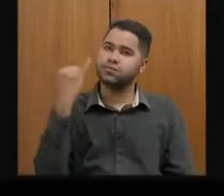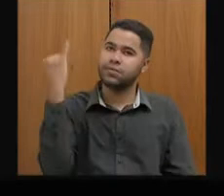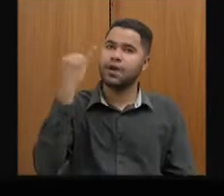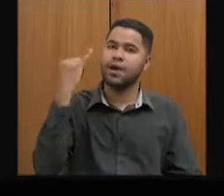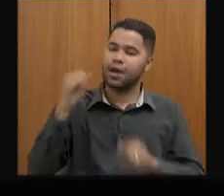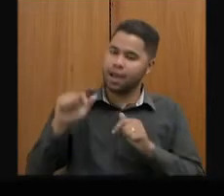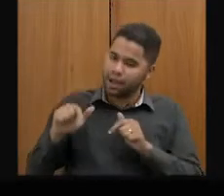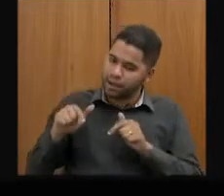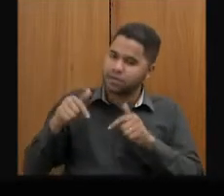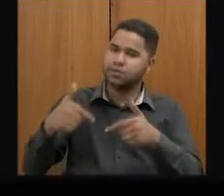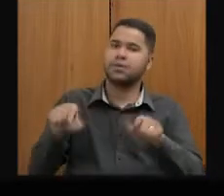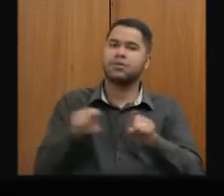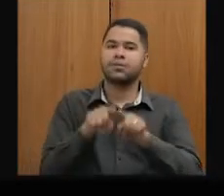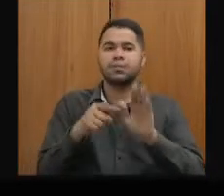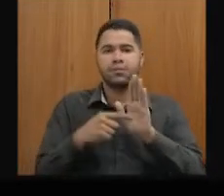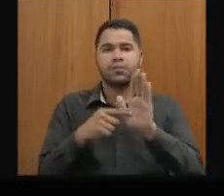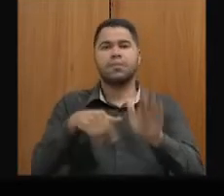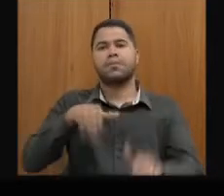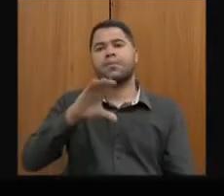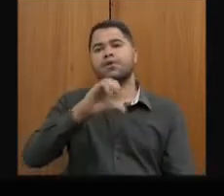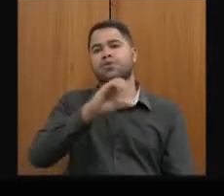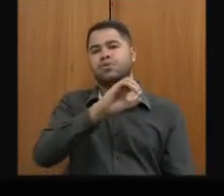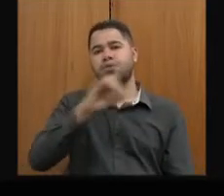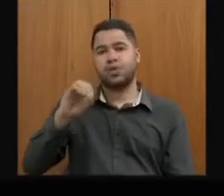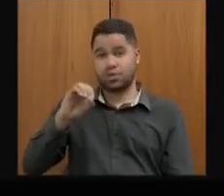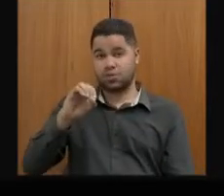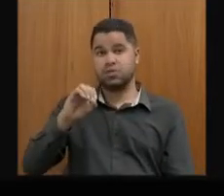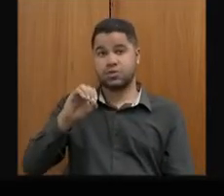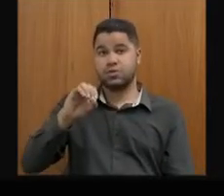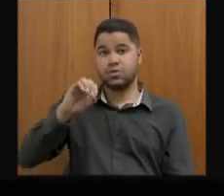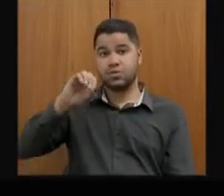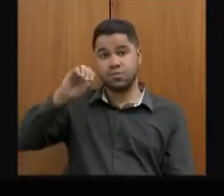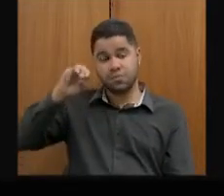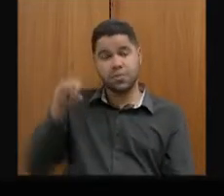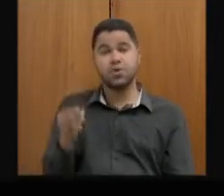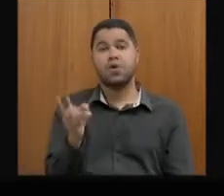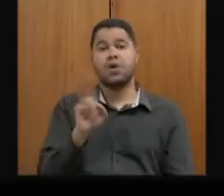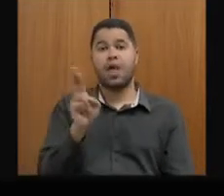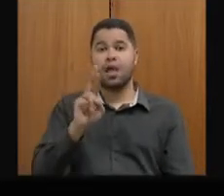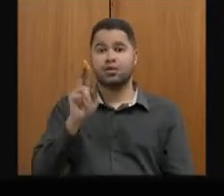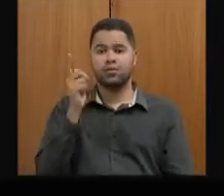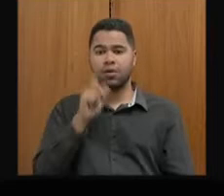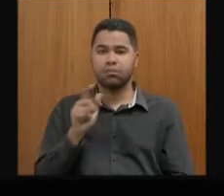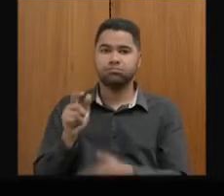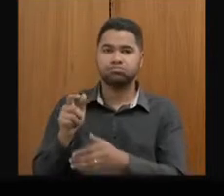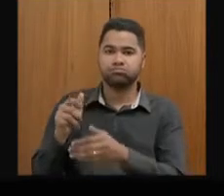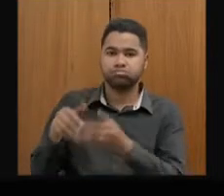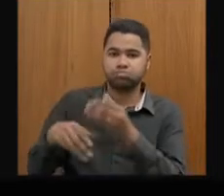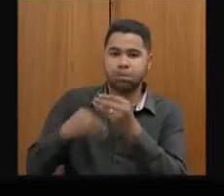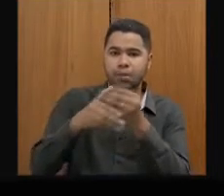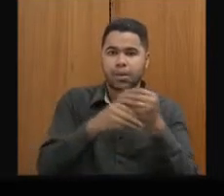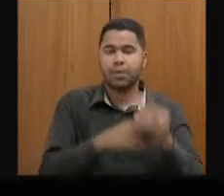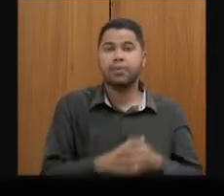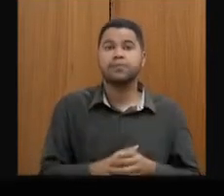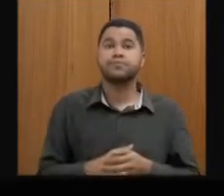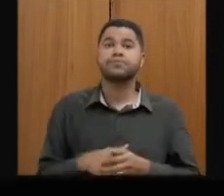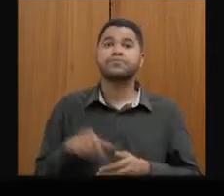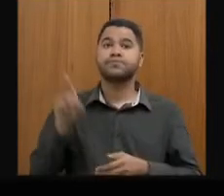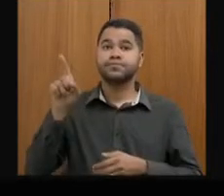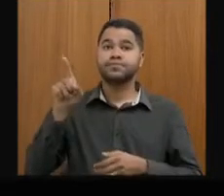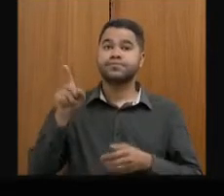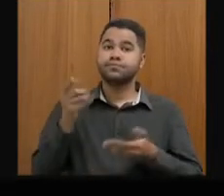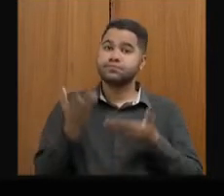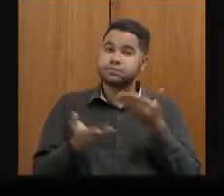ação e refletindo em mais de 950 milhões de reais de crédito tributário regularizado. Próximo, favor. Aqui são os